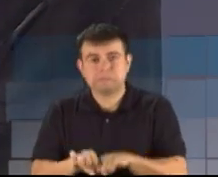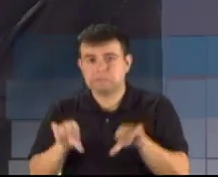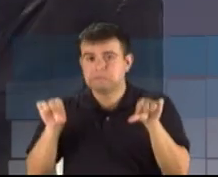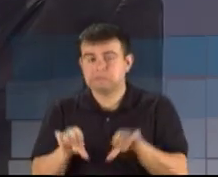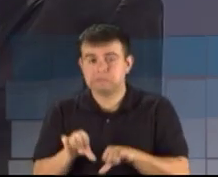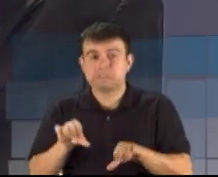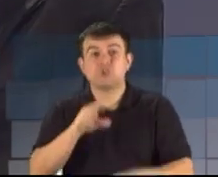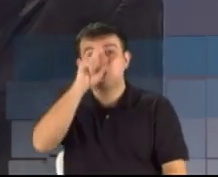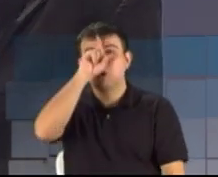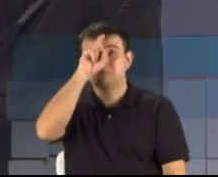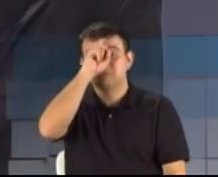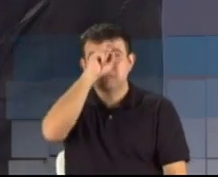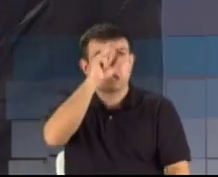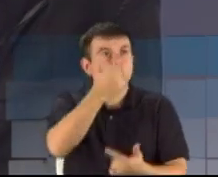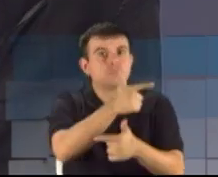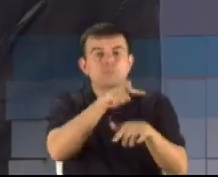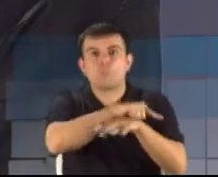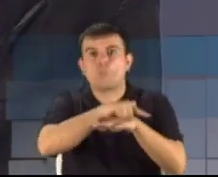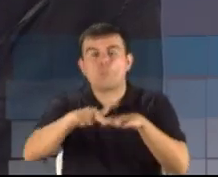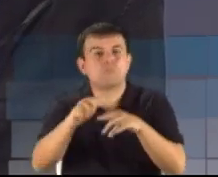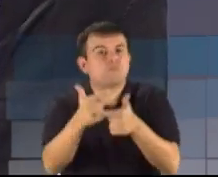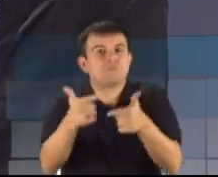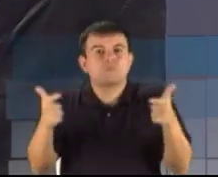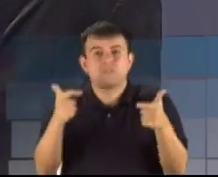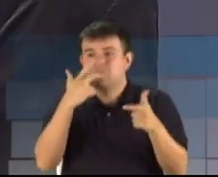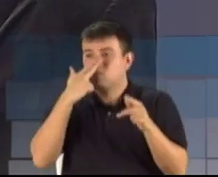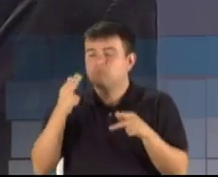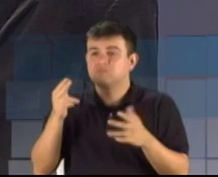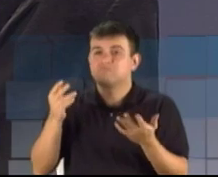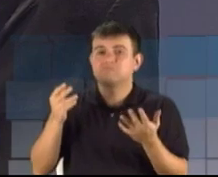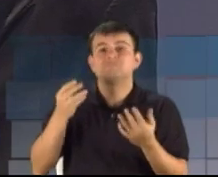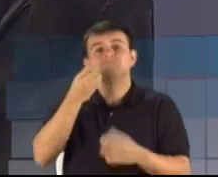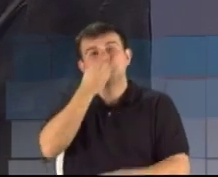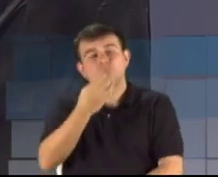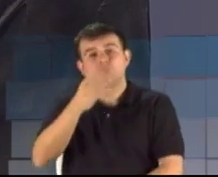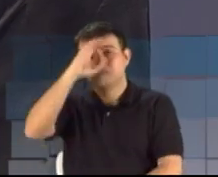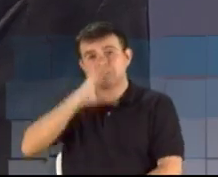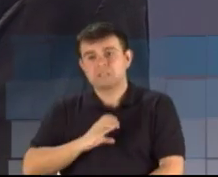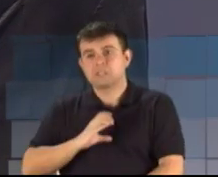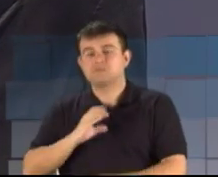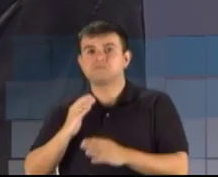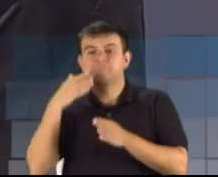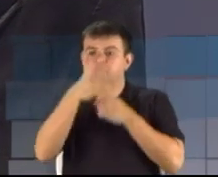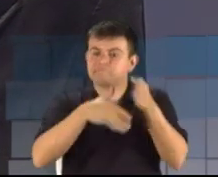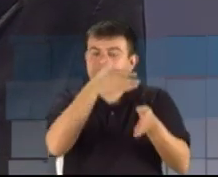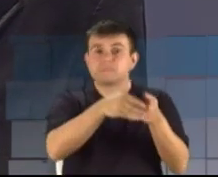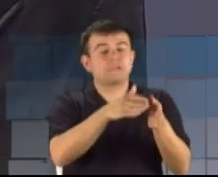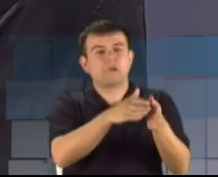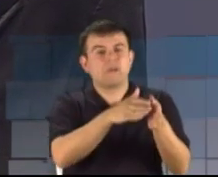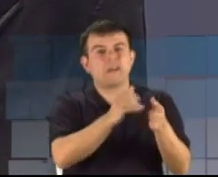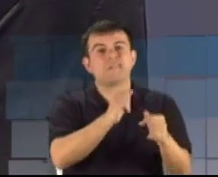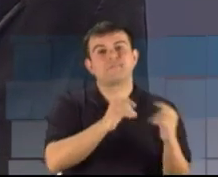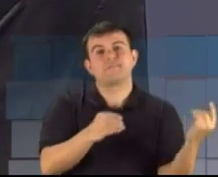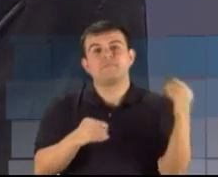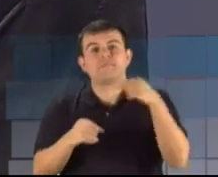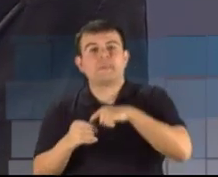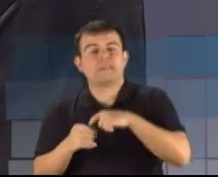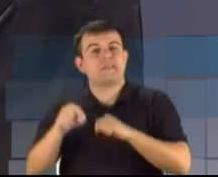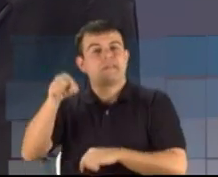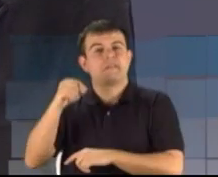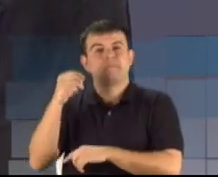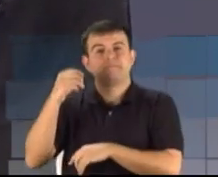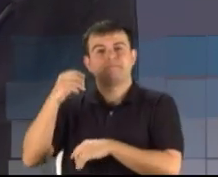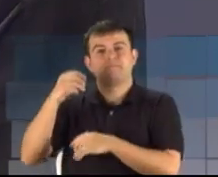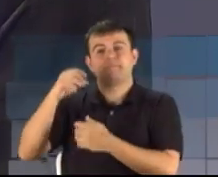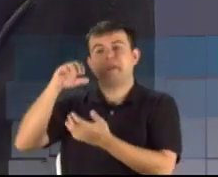que possam suplantar lá a boa capacidade do cidadão. Tem que, muitas vezes, vir para grandes centros, como Passo Fundo,